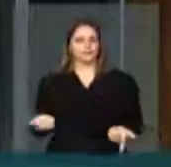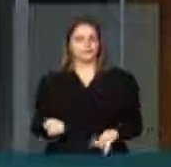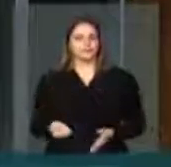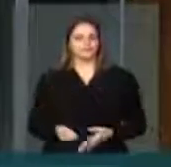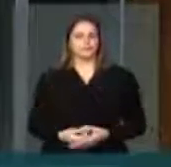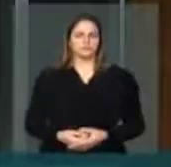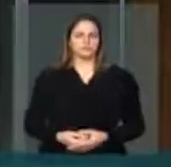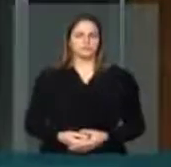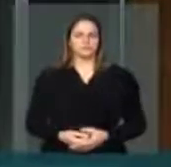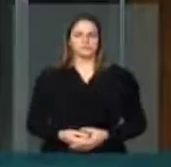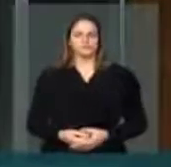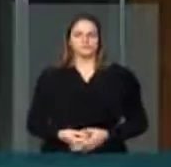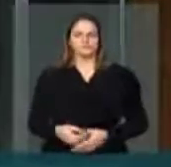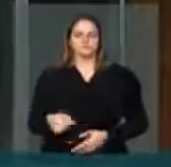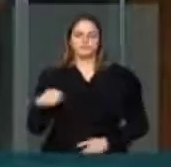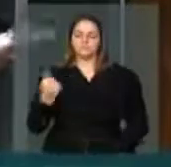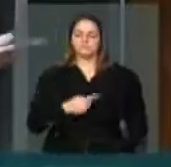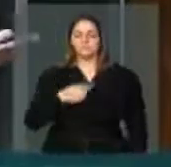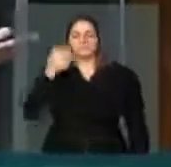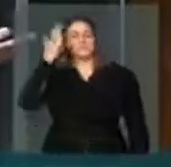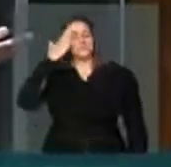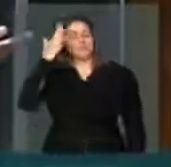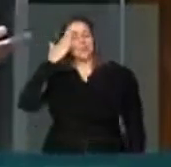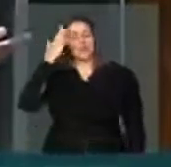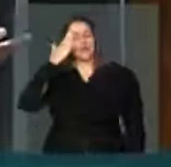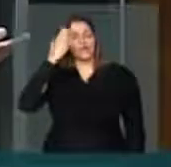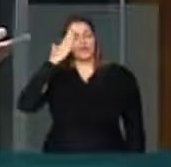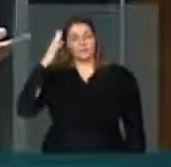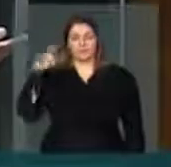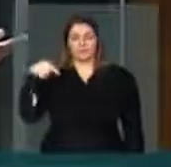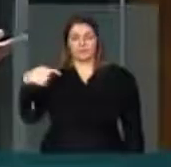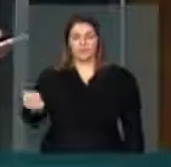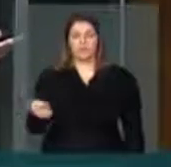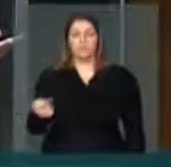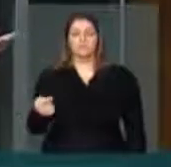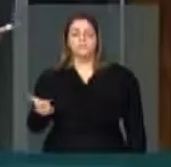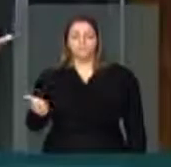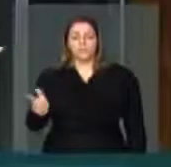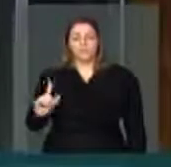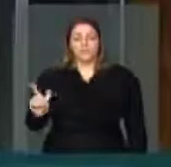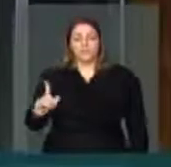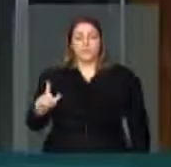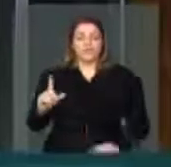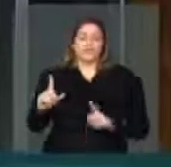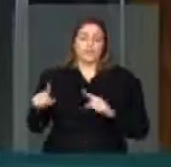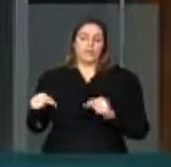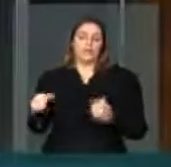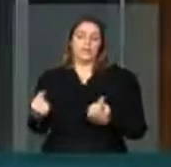fica sabendo depois que ela acontece. Para quê?